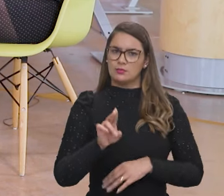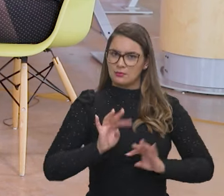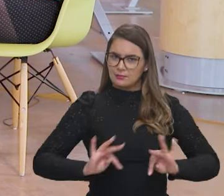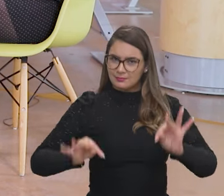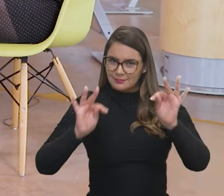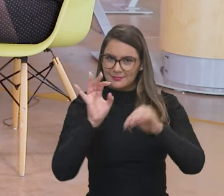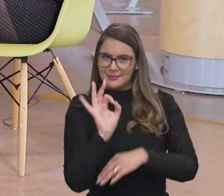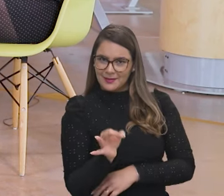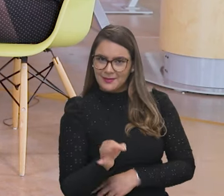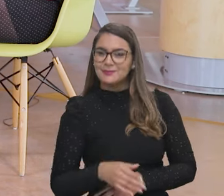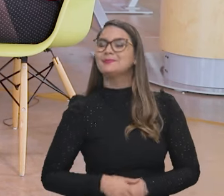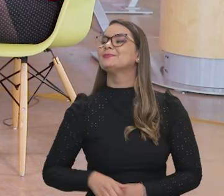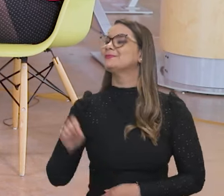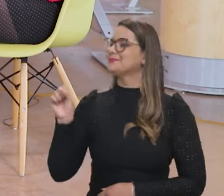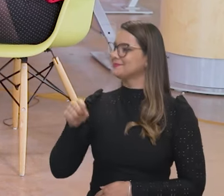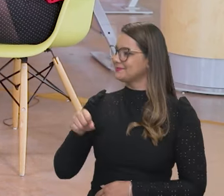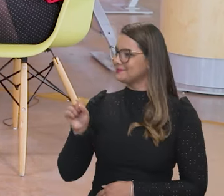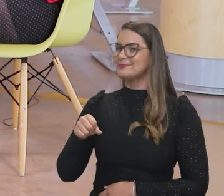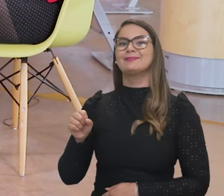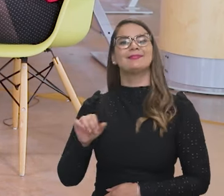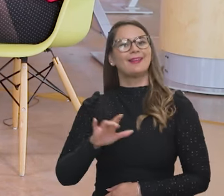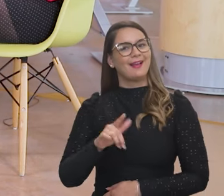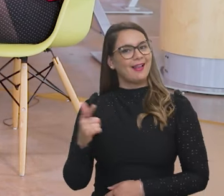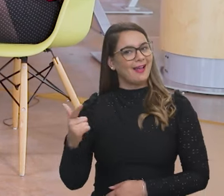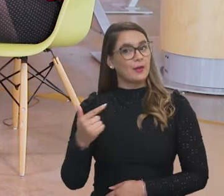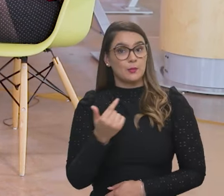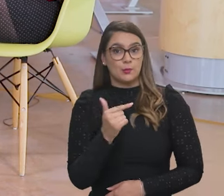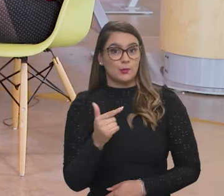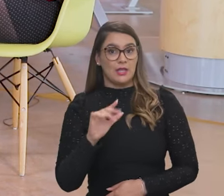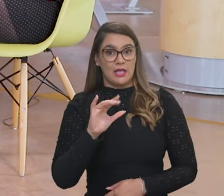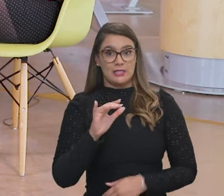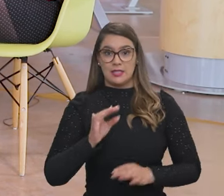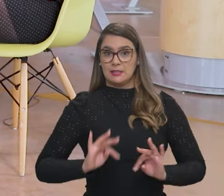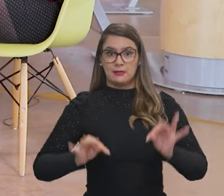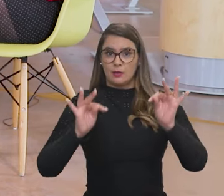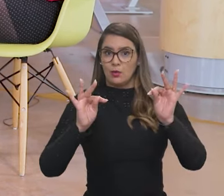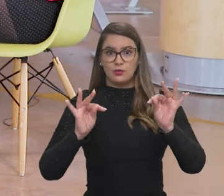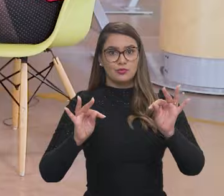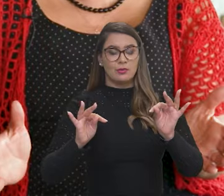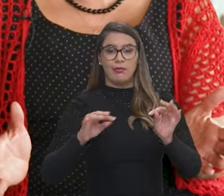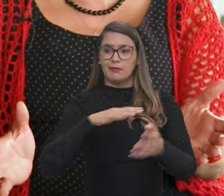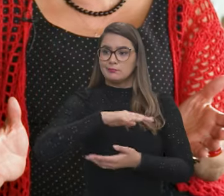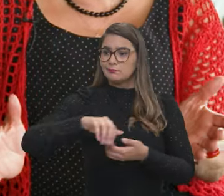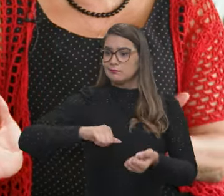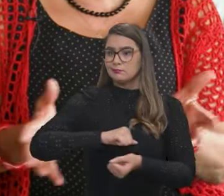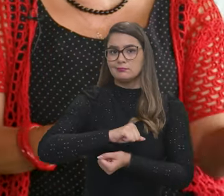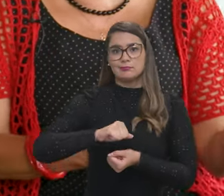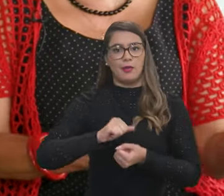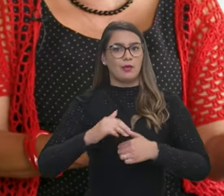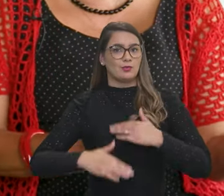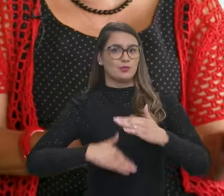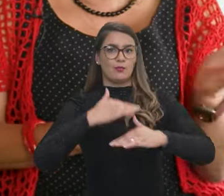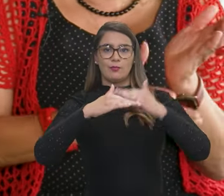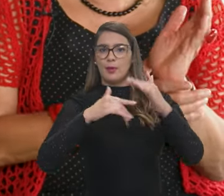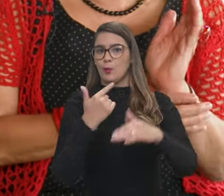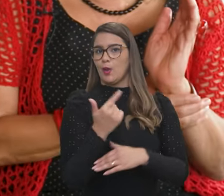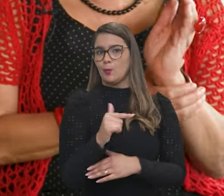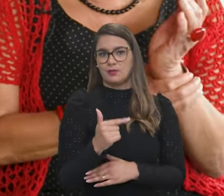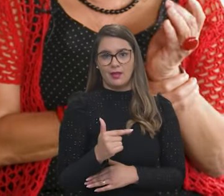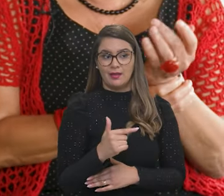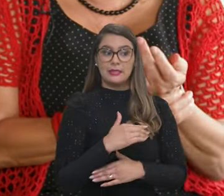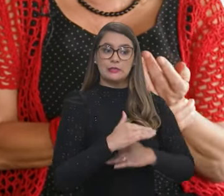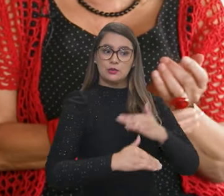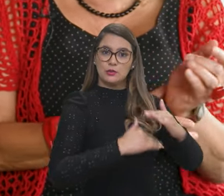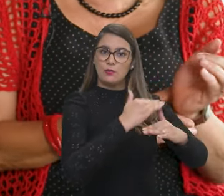a tecnologia, certo? Sem dúvida, né? Sem Ciência e Tecnologia não tem como haver sustentabilidade e desenvolvimento, né?